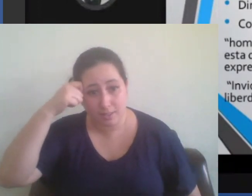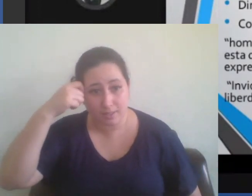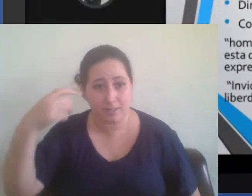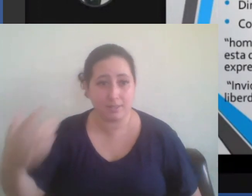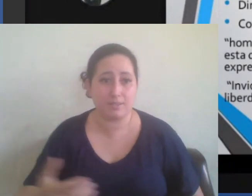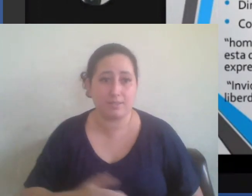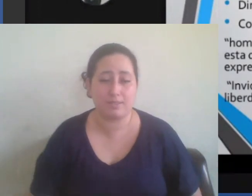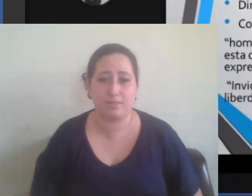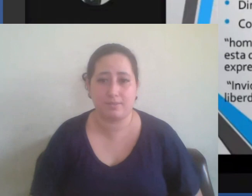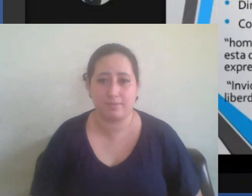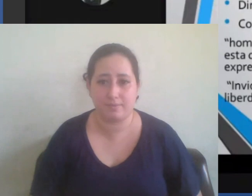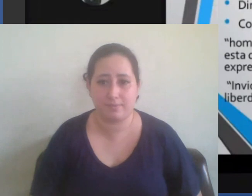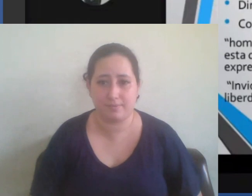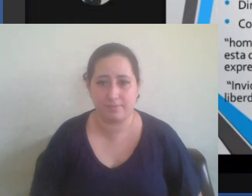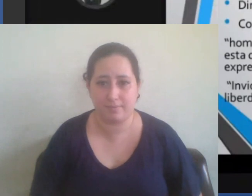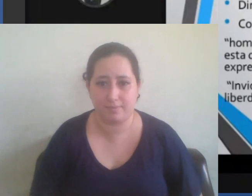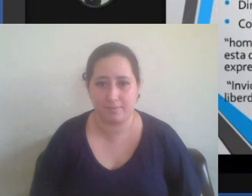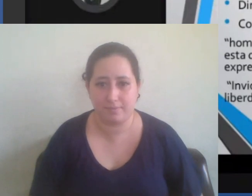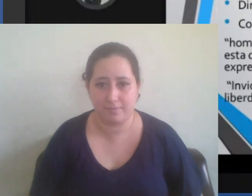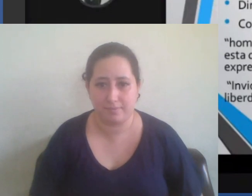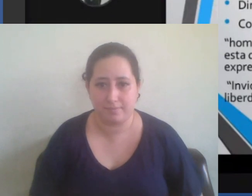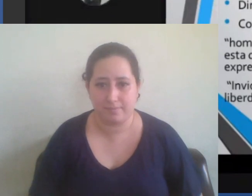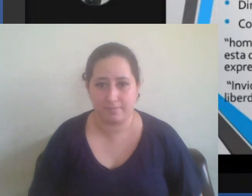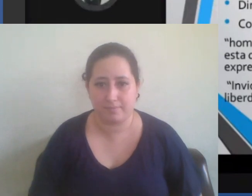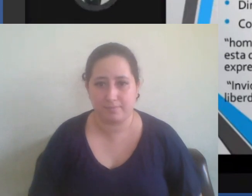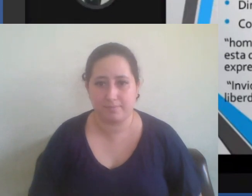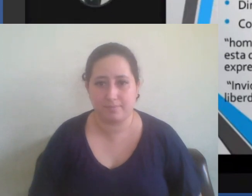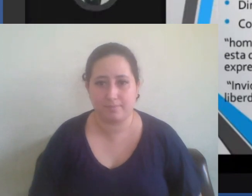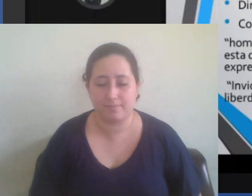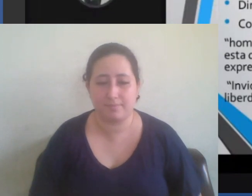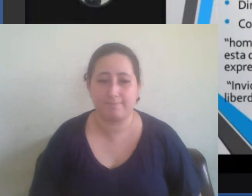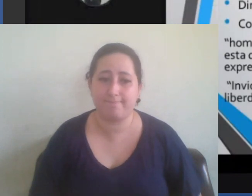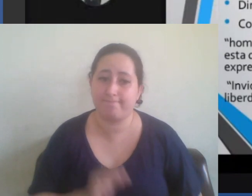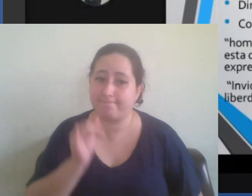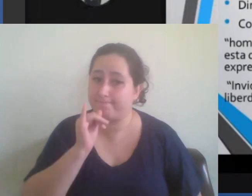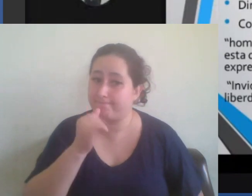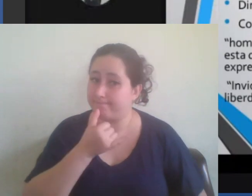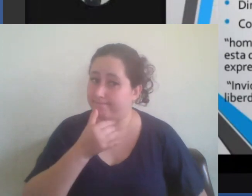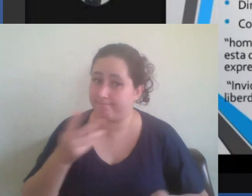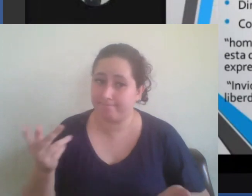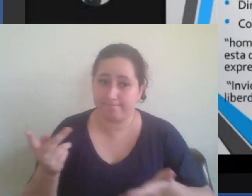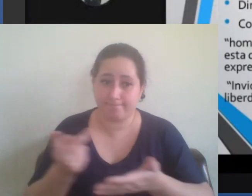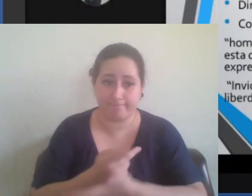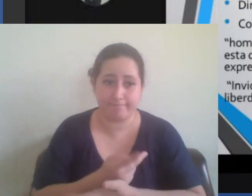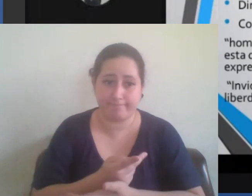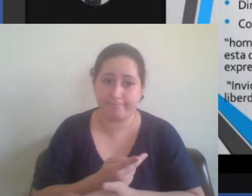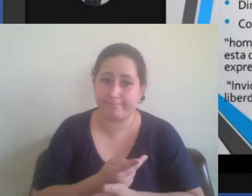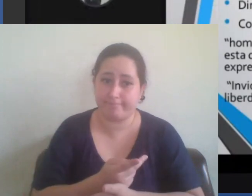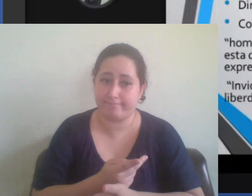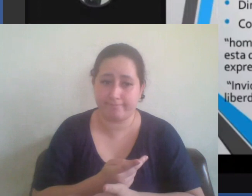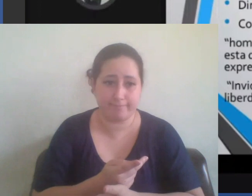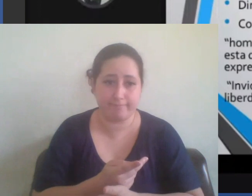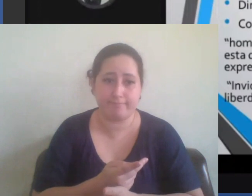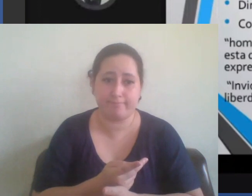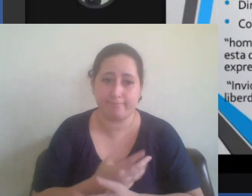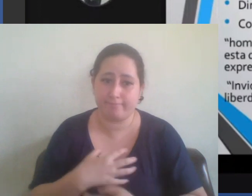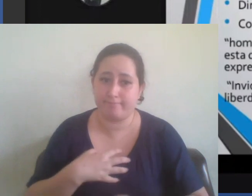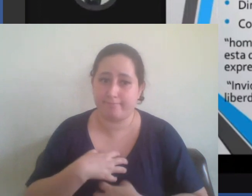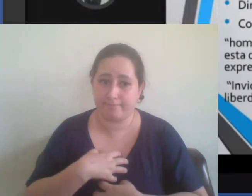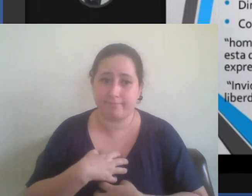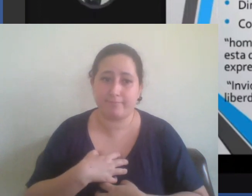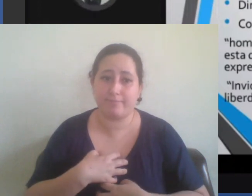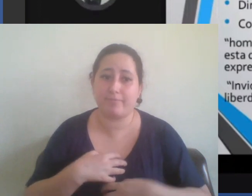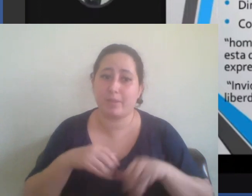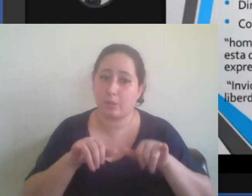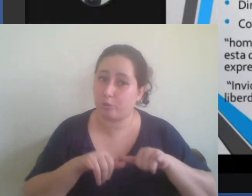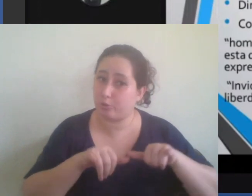tivemos esse episódio lamentável no supermercado